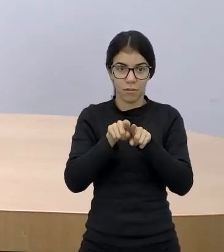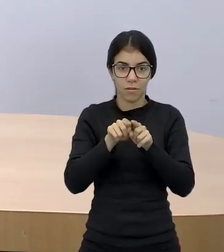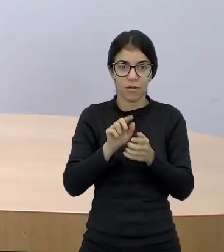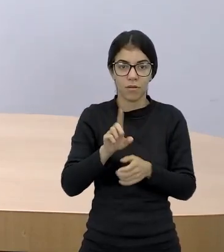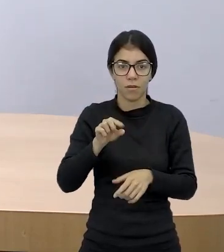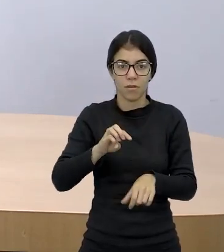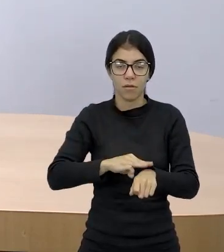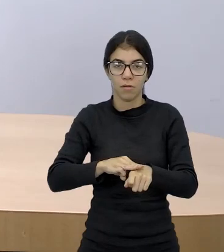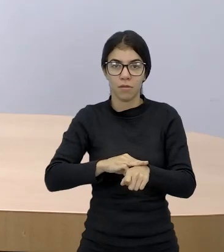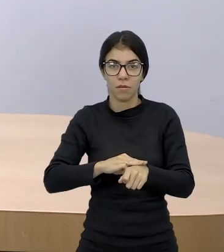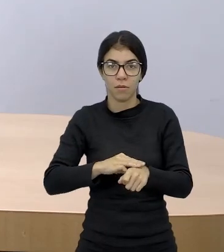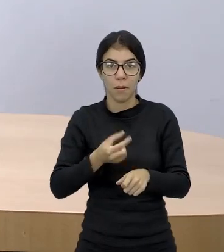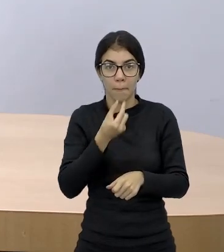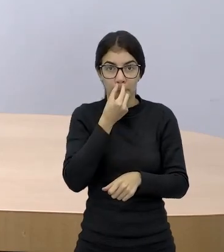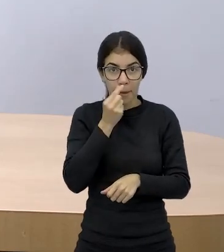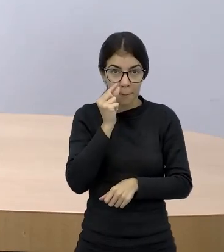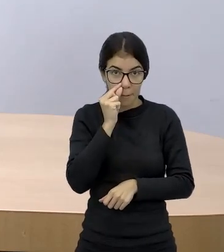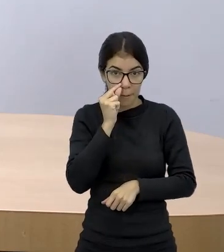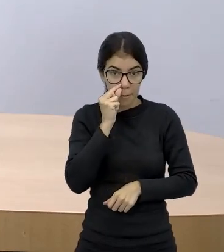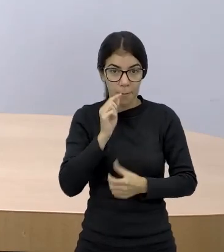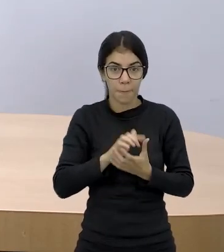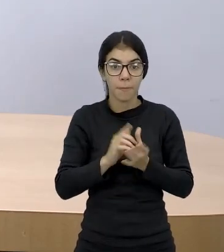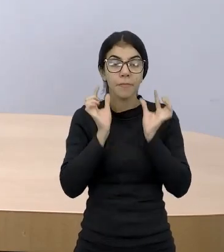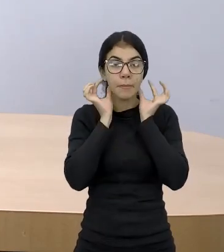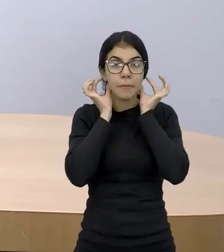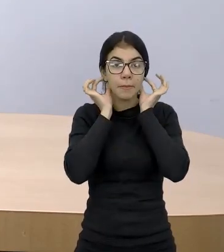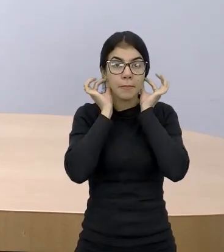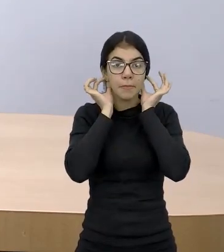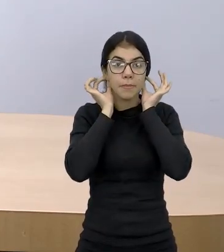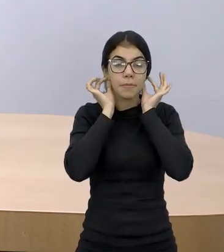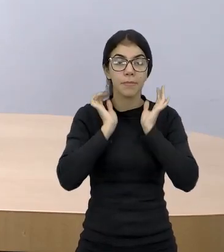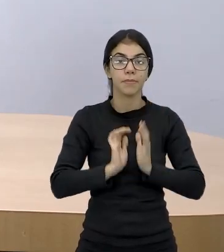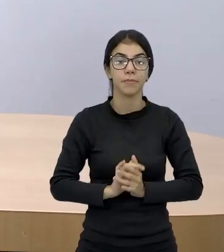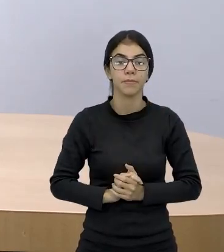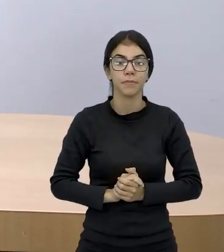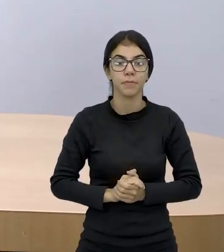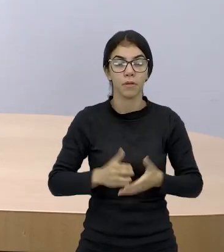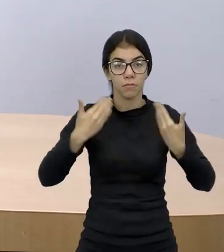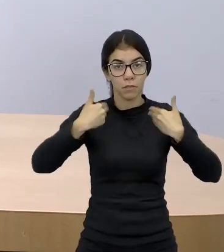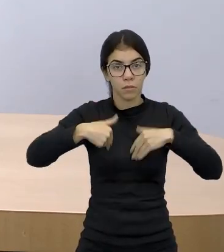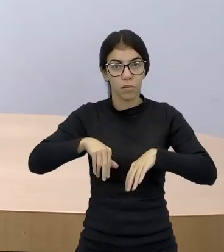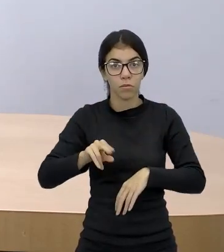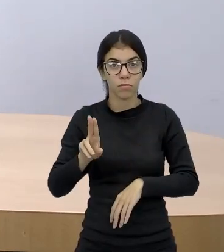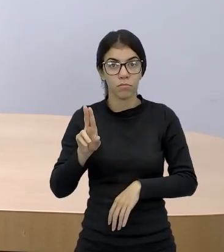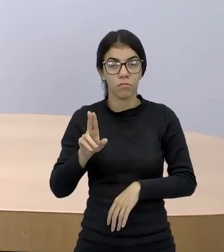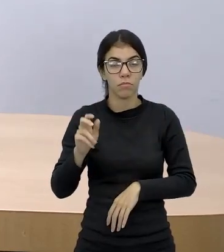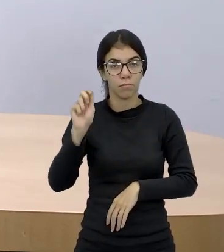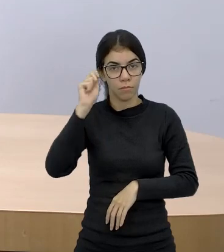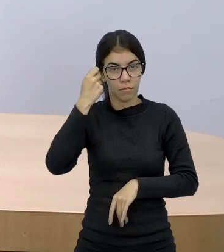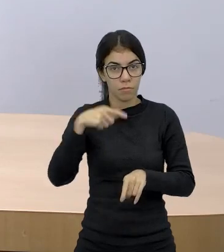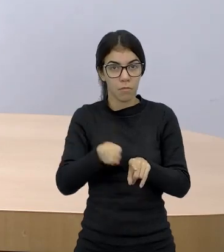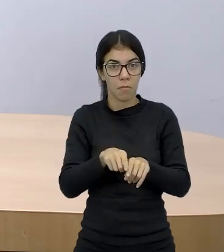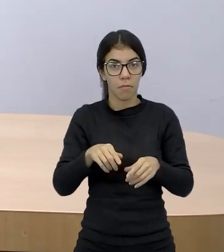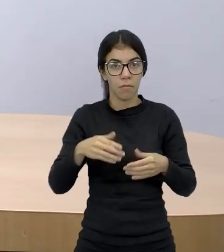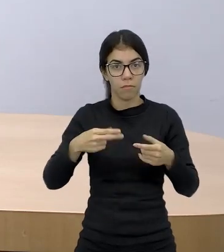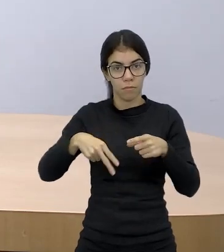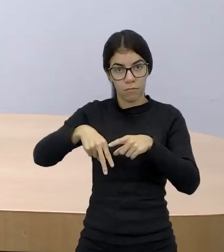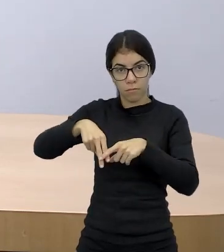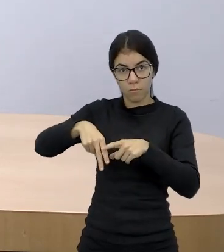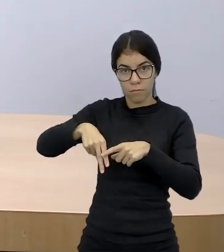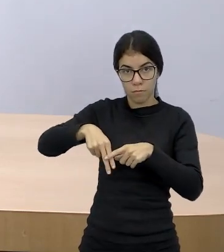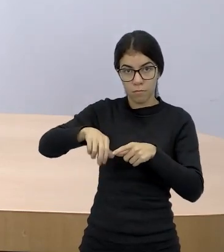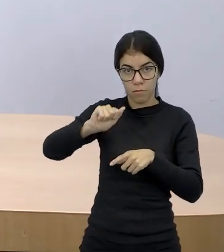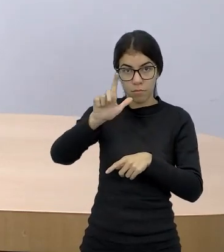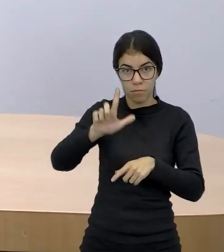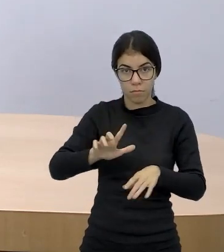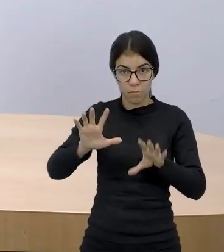dois piercings no nariz, eu tenho piercings e brincos nas duas orelhas, eu tô de camiseta preta, eu tô de calça azul marinho